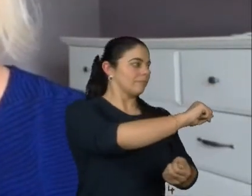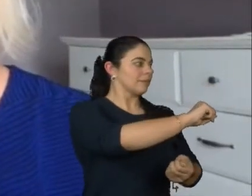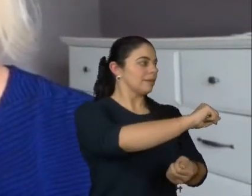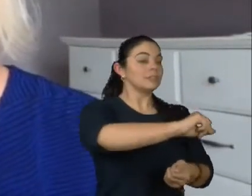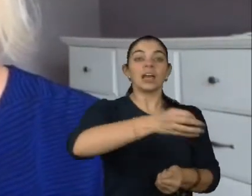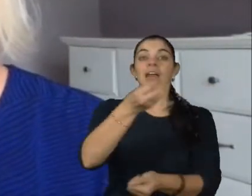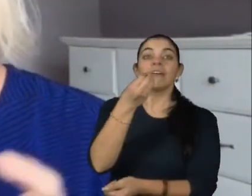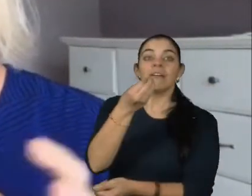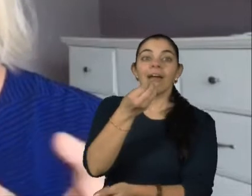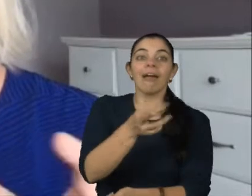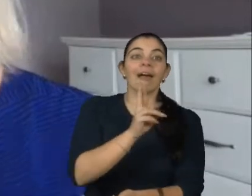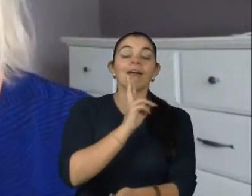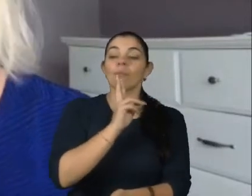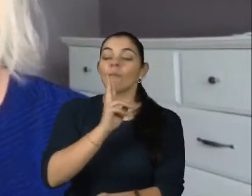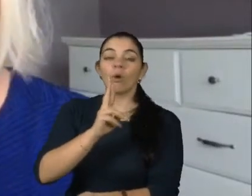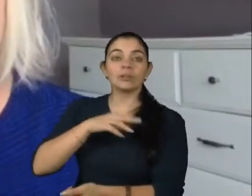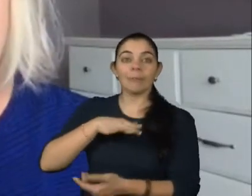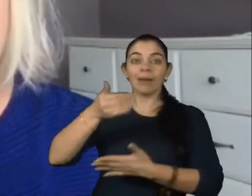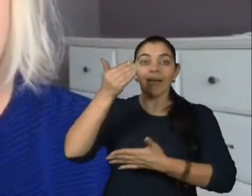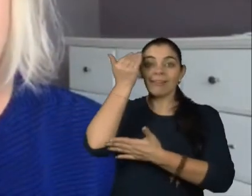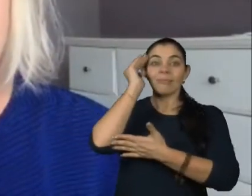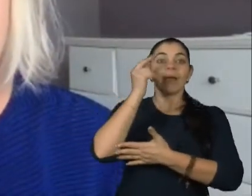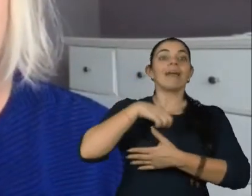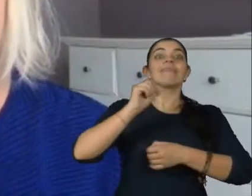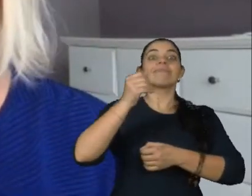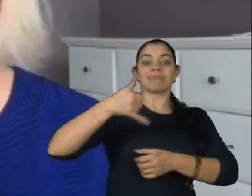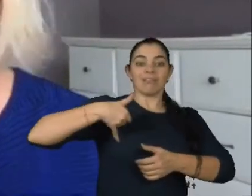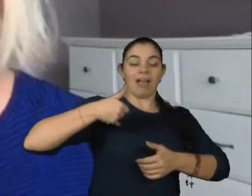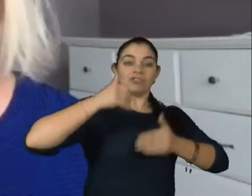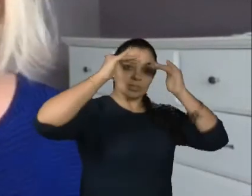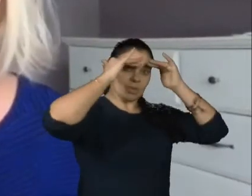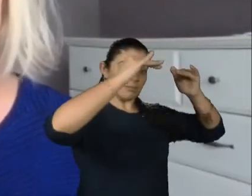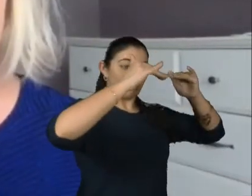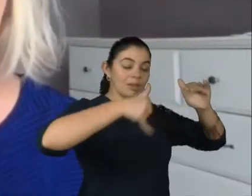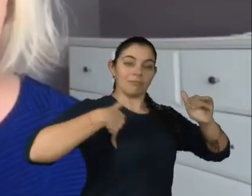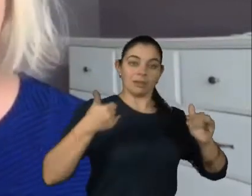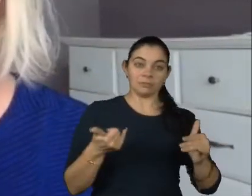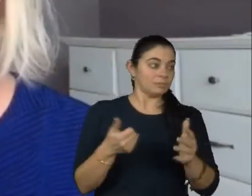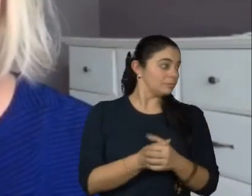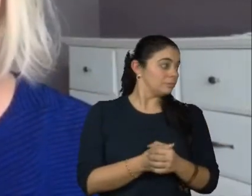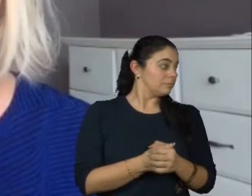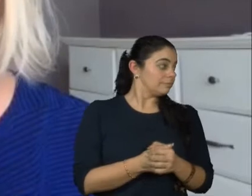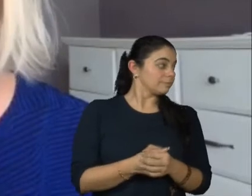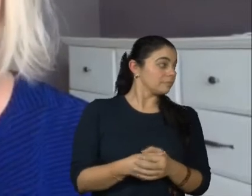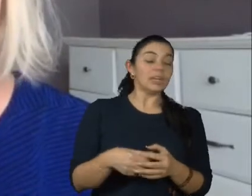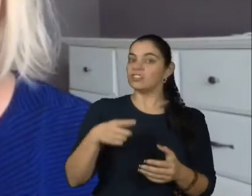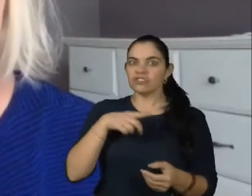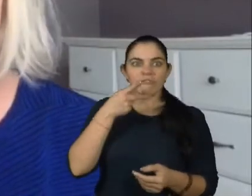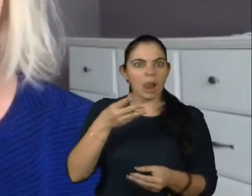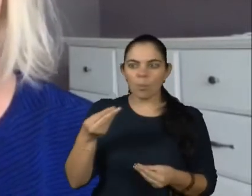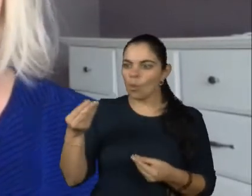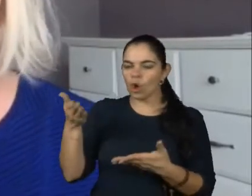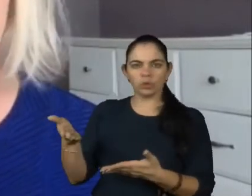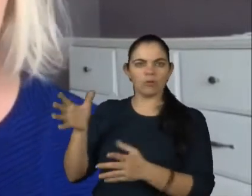que corresponda àquela idade que ela está, ou que ele está. A gente faz isso demais. Por quê?